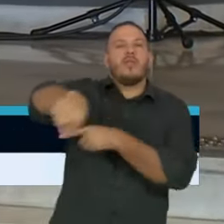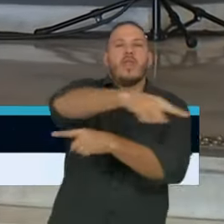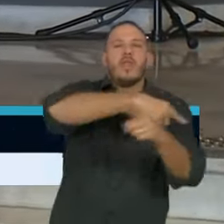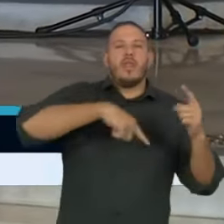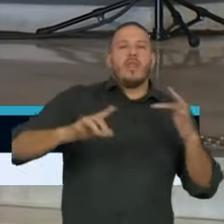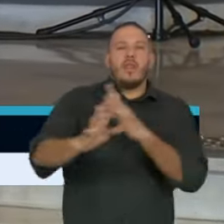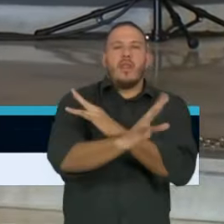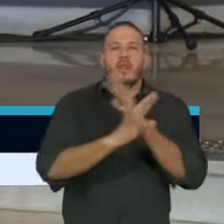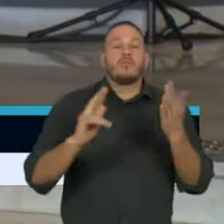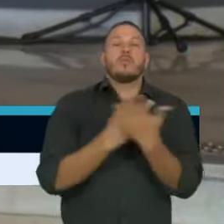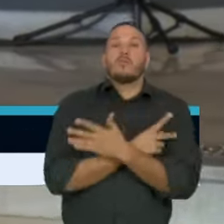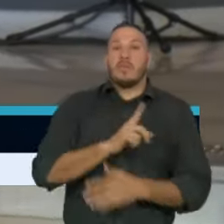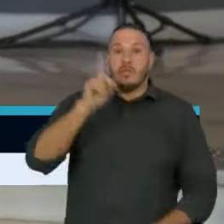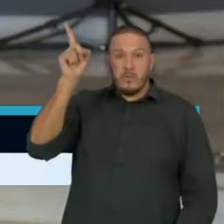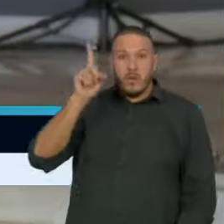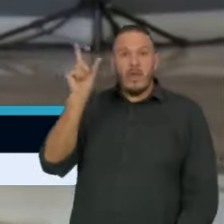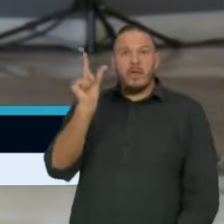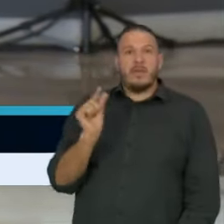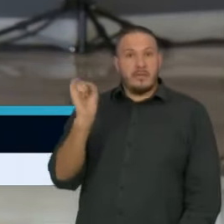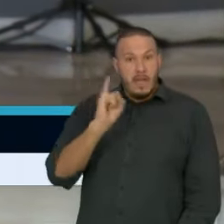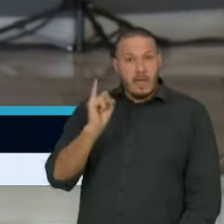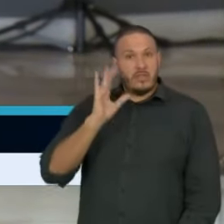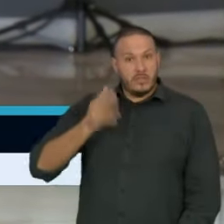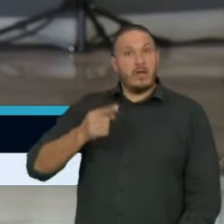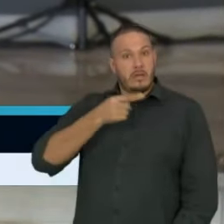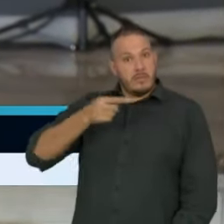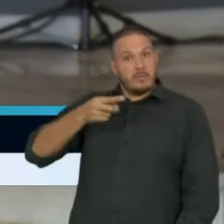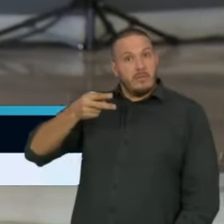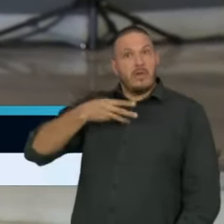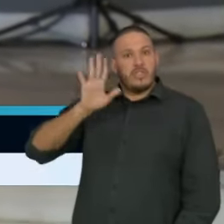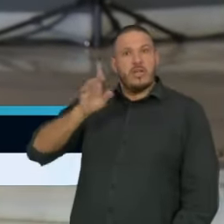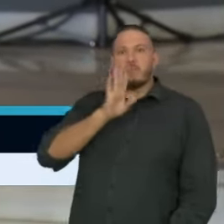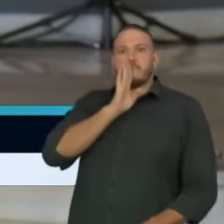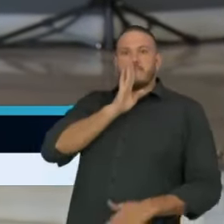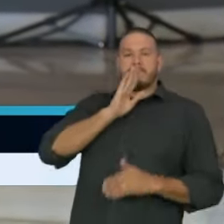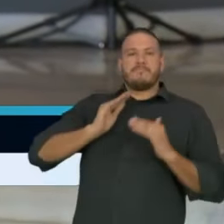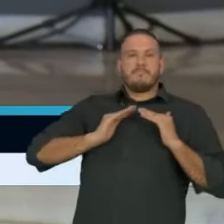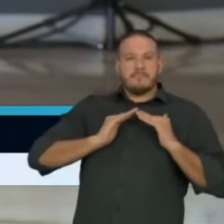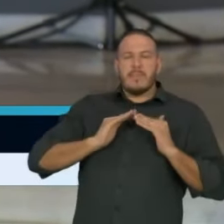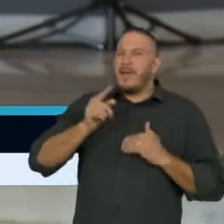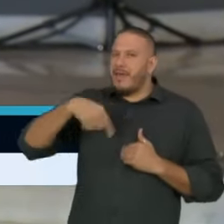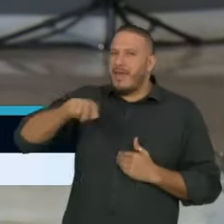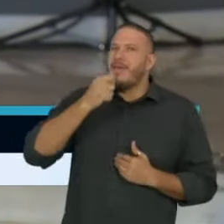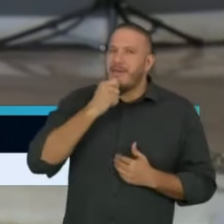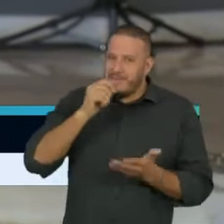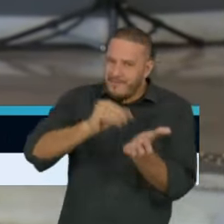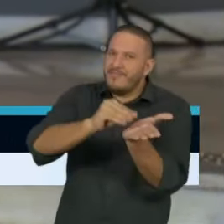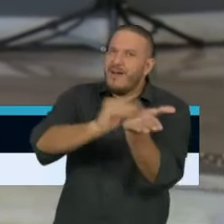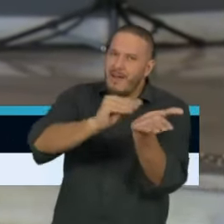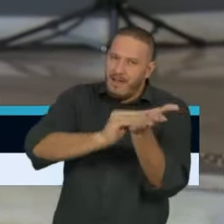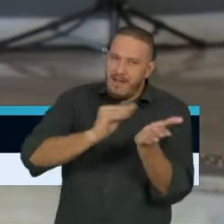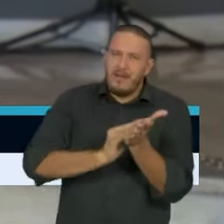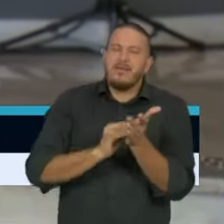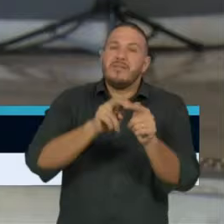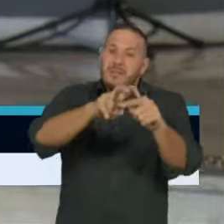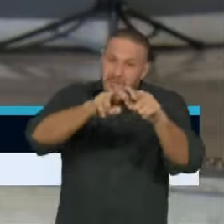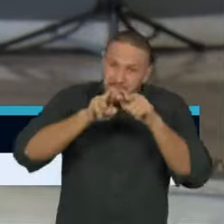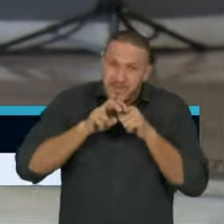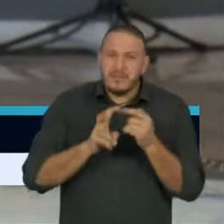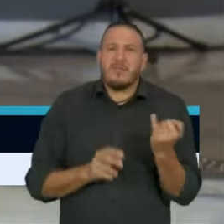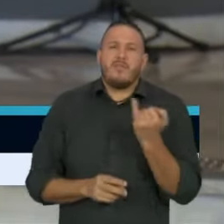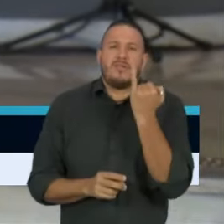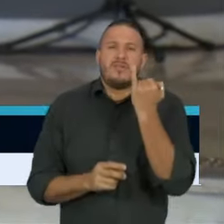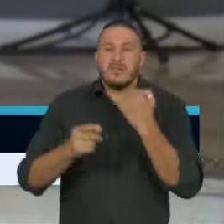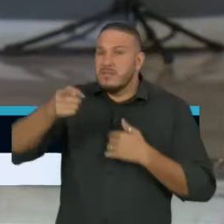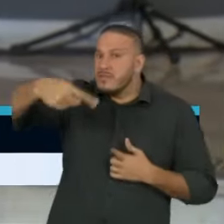acontecendo na Itália há mais de três semanas. E aqui ainda nós não chegamos lá. Então, a importância das pessoas